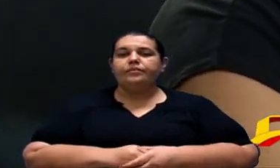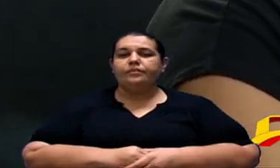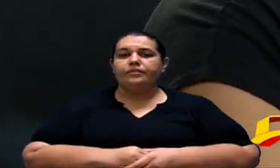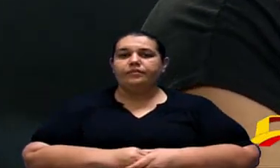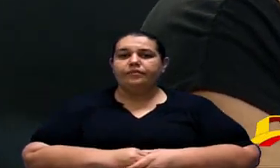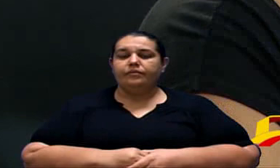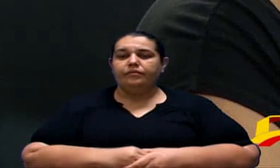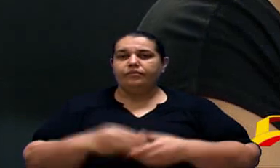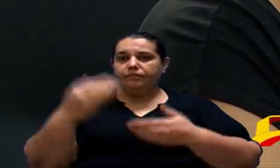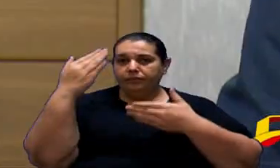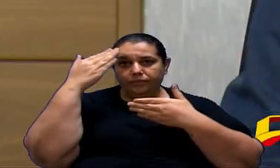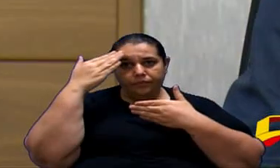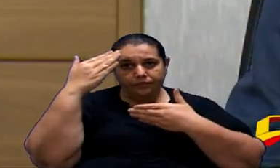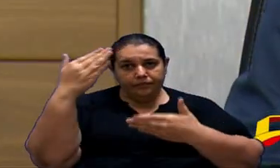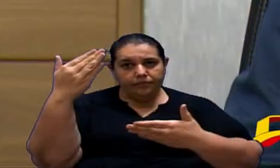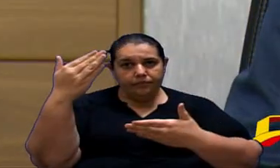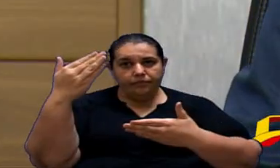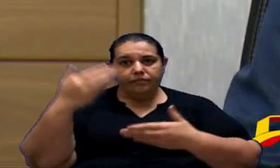obrigado